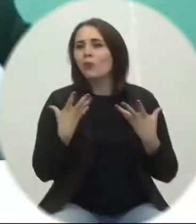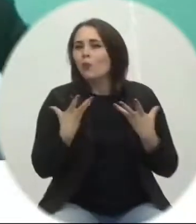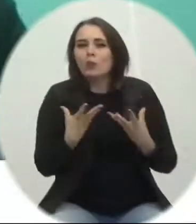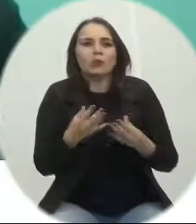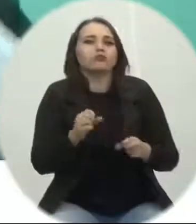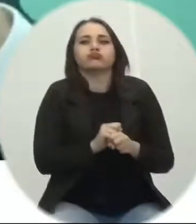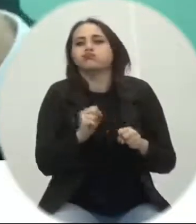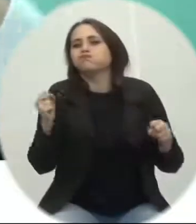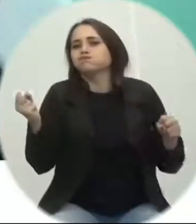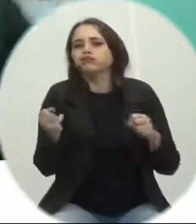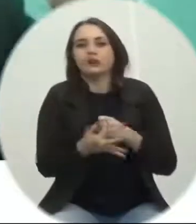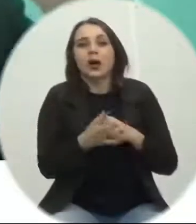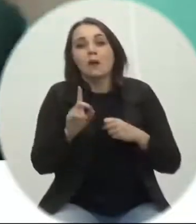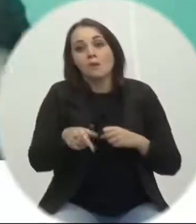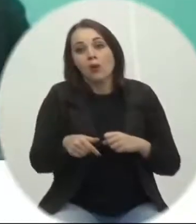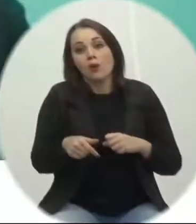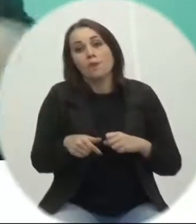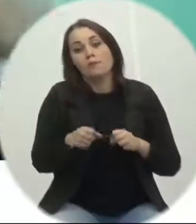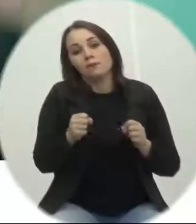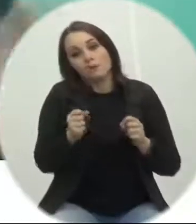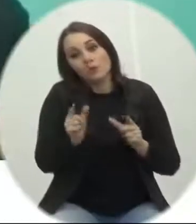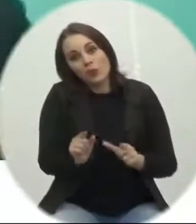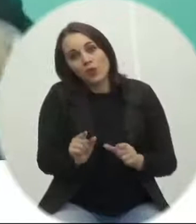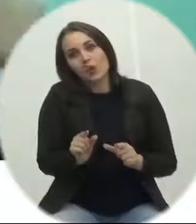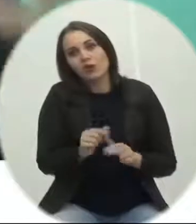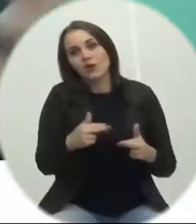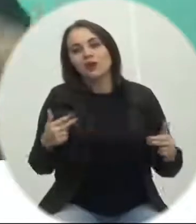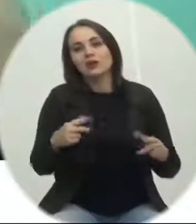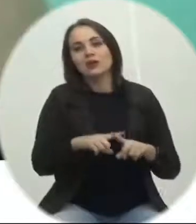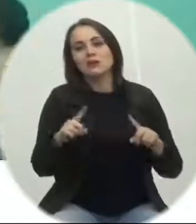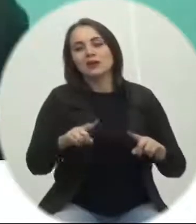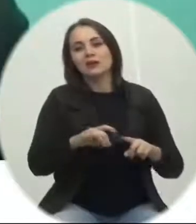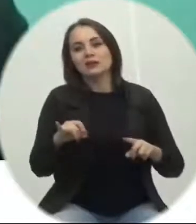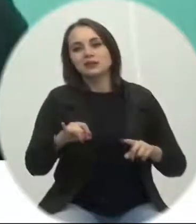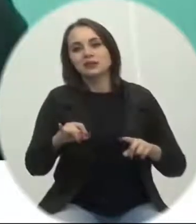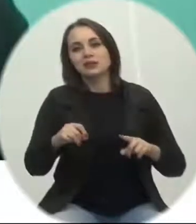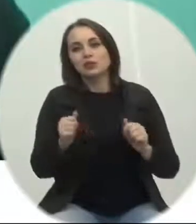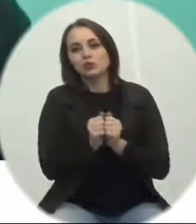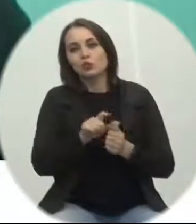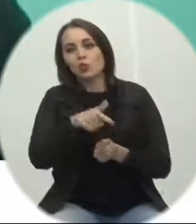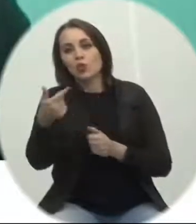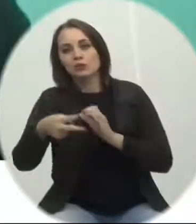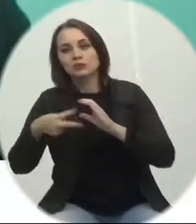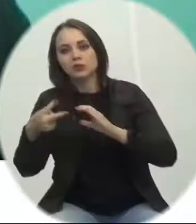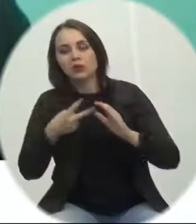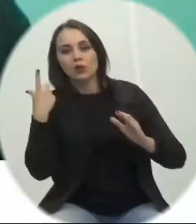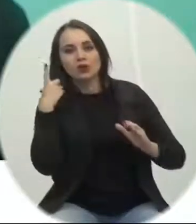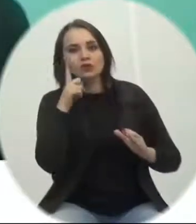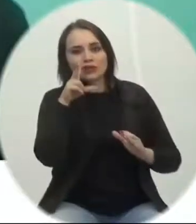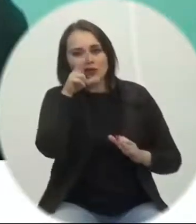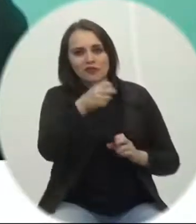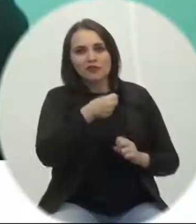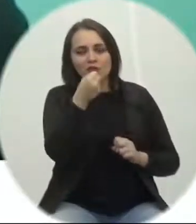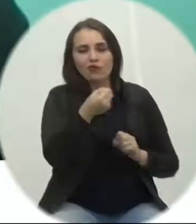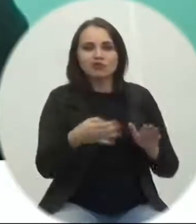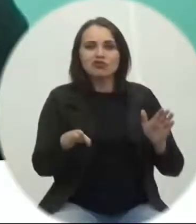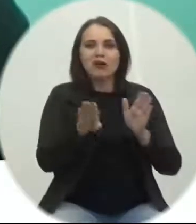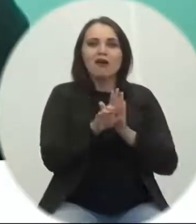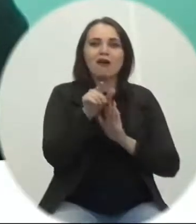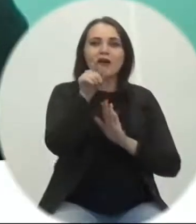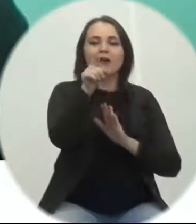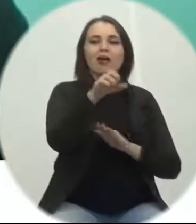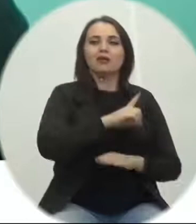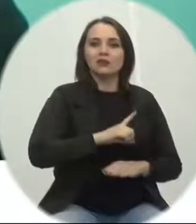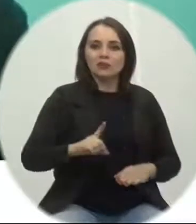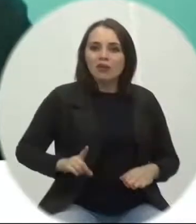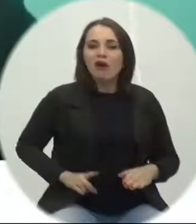pode ser pouco mas no todo unindo ganhando força a gente vai conseguir chegar lá na Câmara dos Deputados e auxiliar o deputado